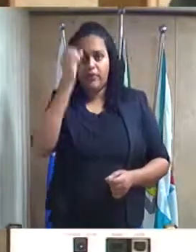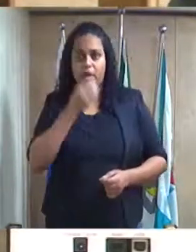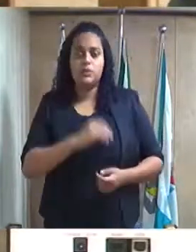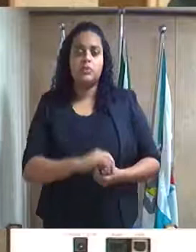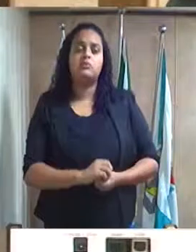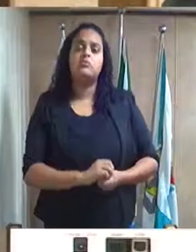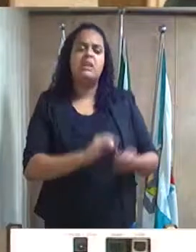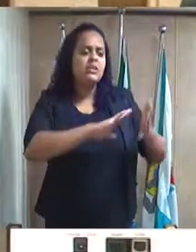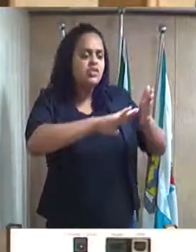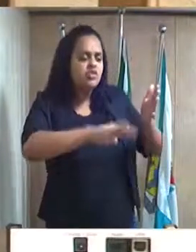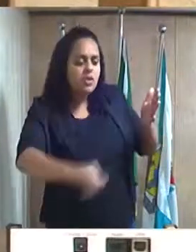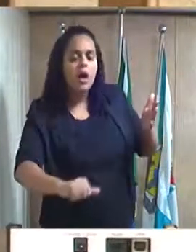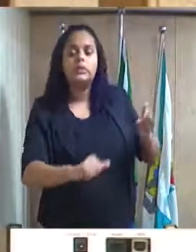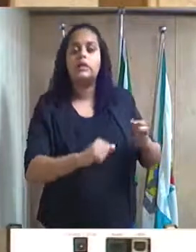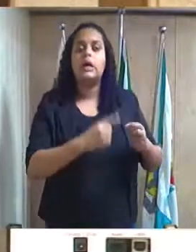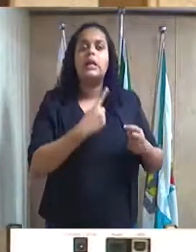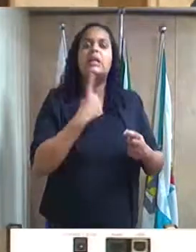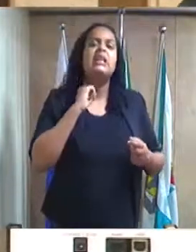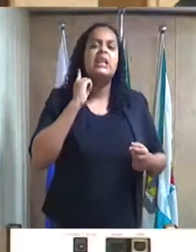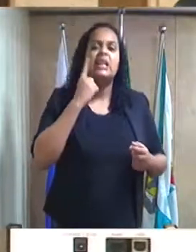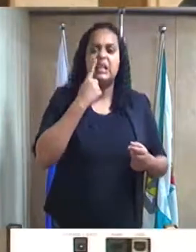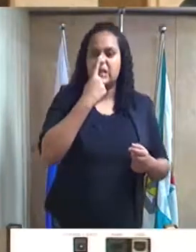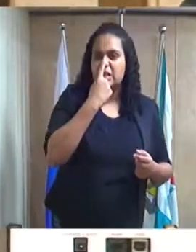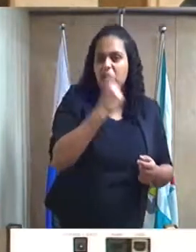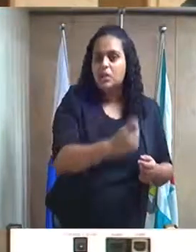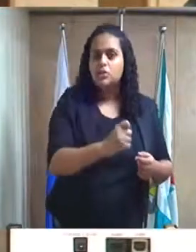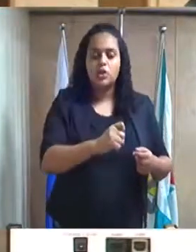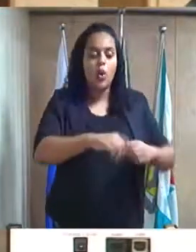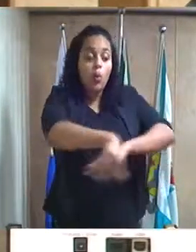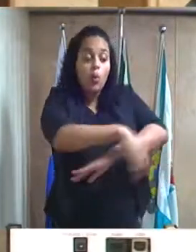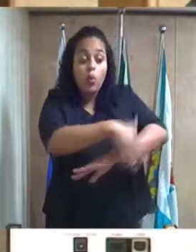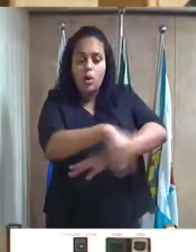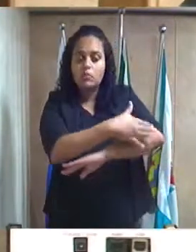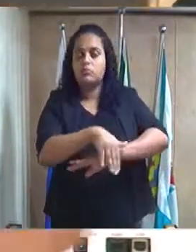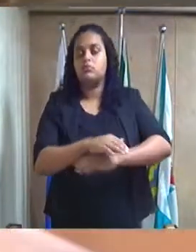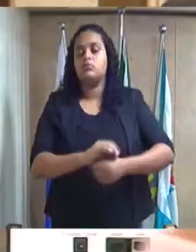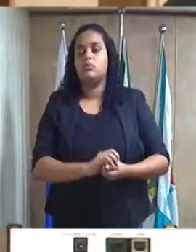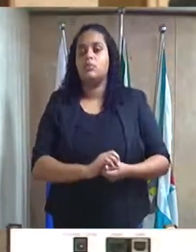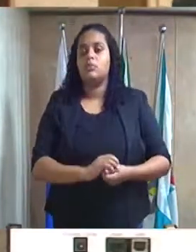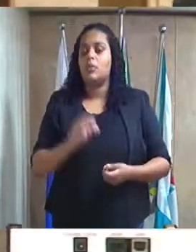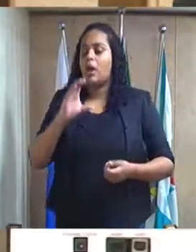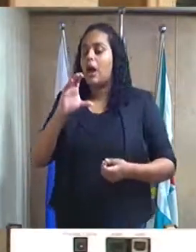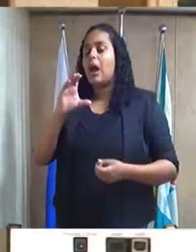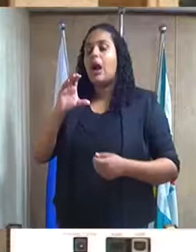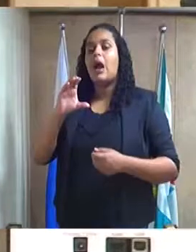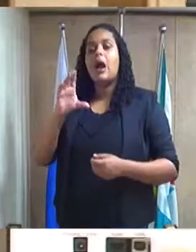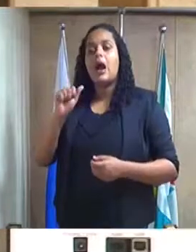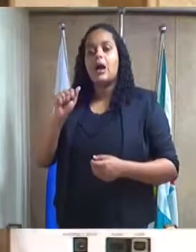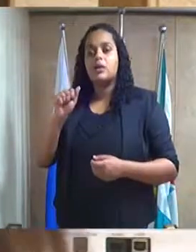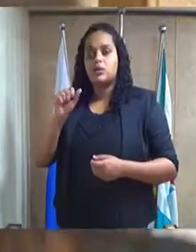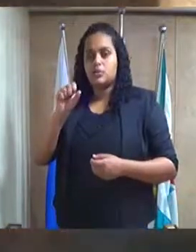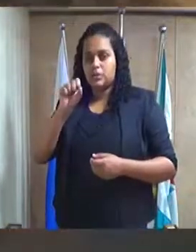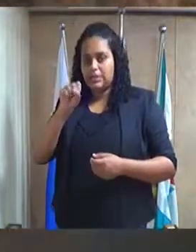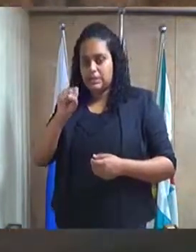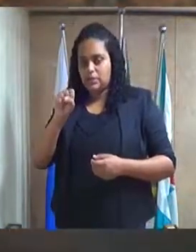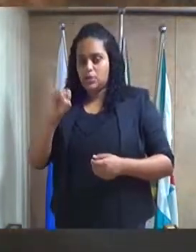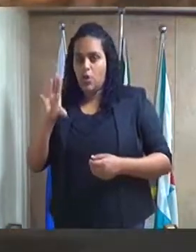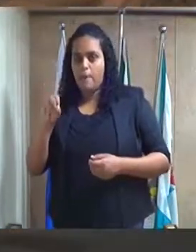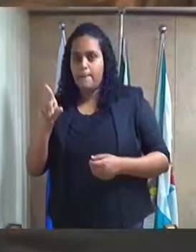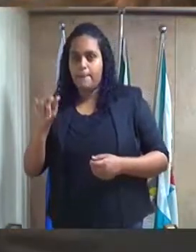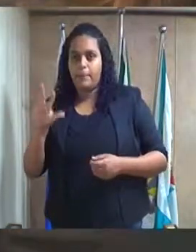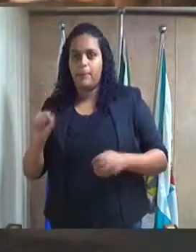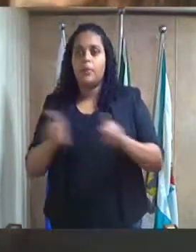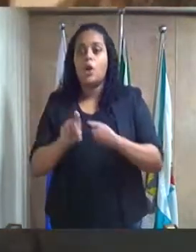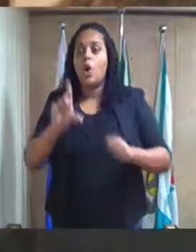retirada de lixo e de entulho ao longo da rua Caciporé, principalmente na altura do